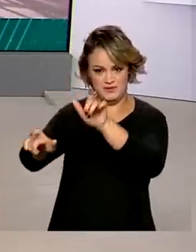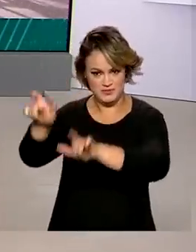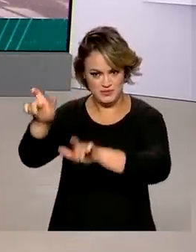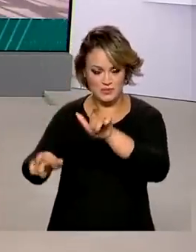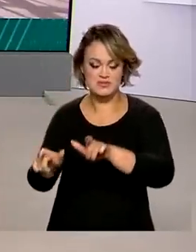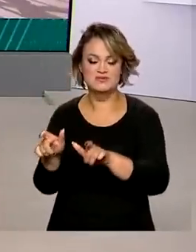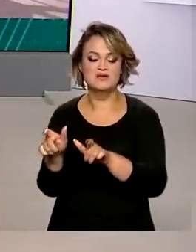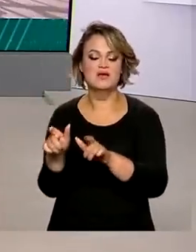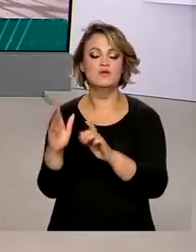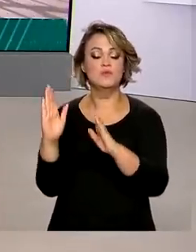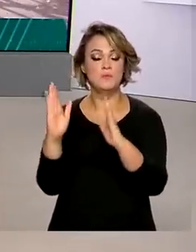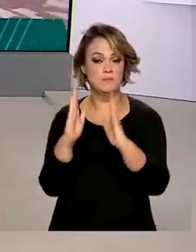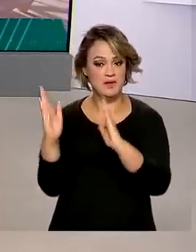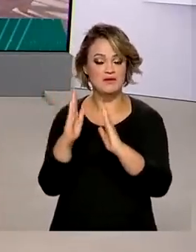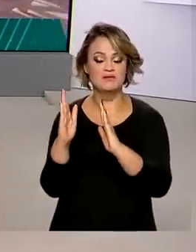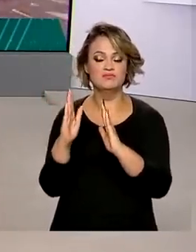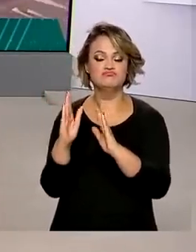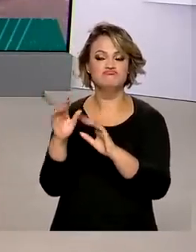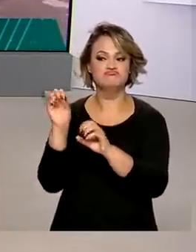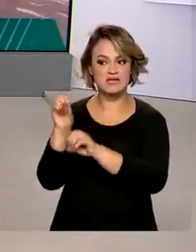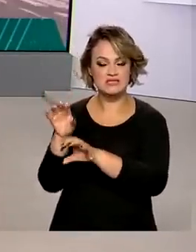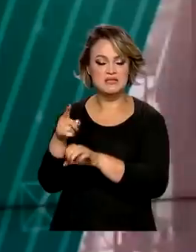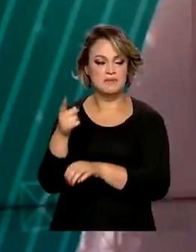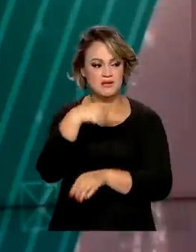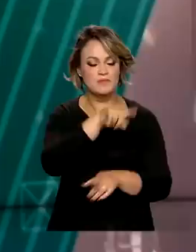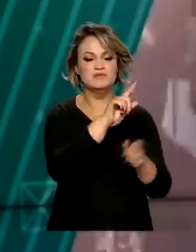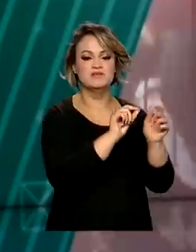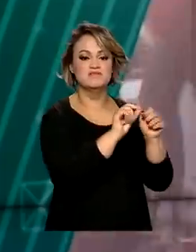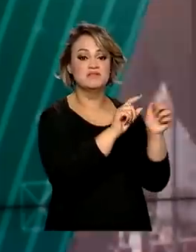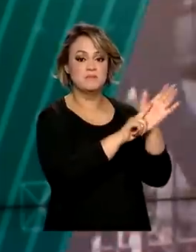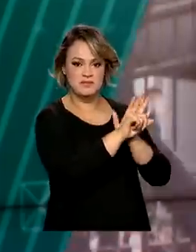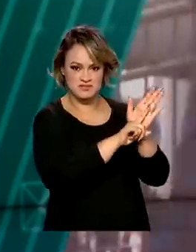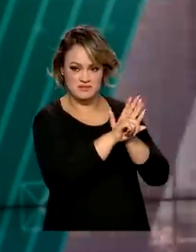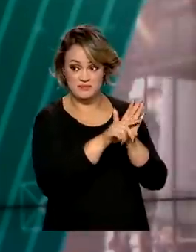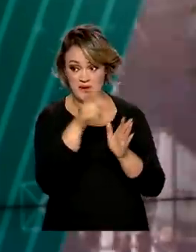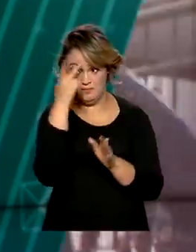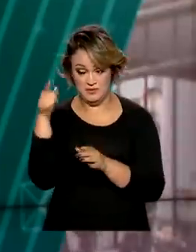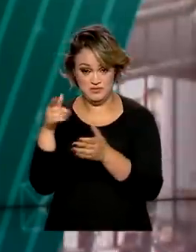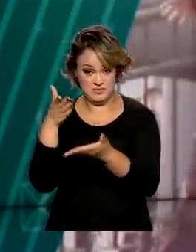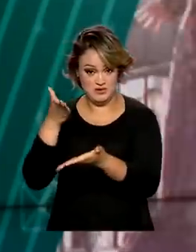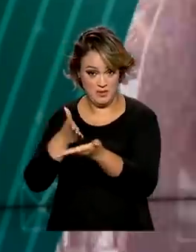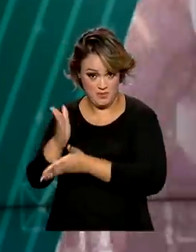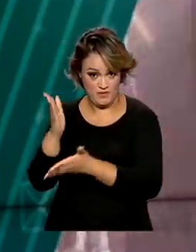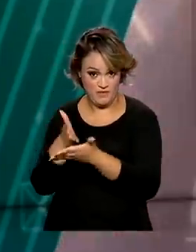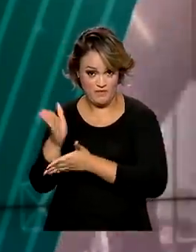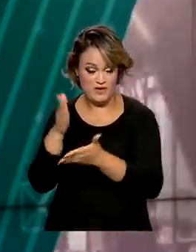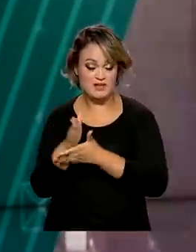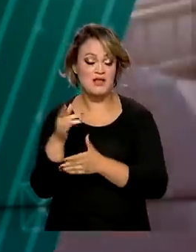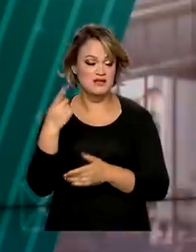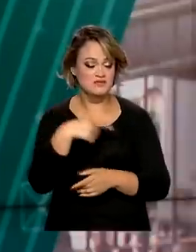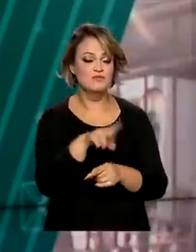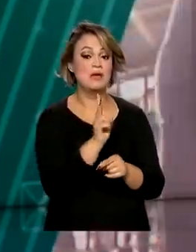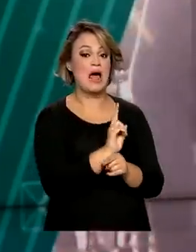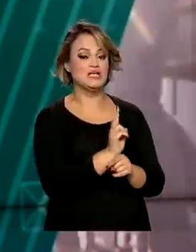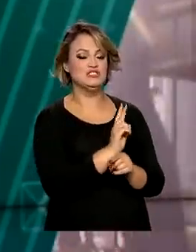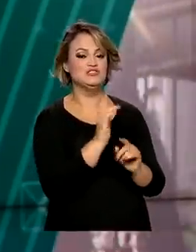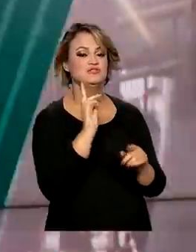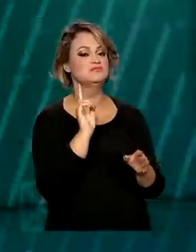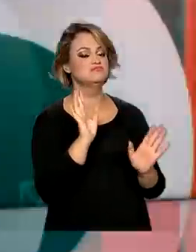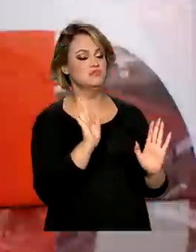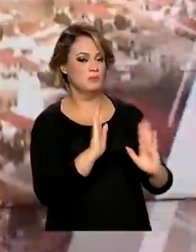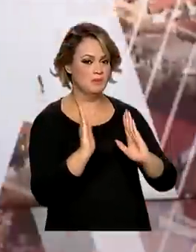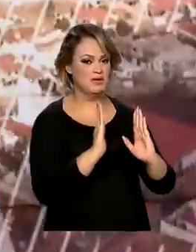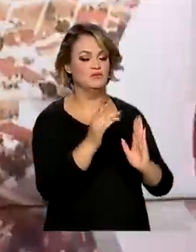na primeira fase da seleção para recenseadores. Quem passar na prova final será agente temporário do Censo 2022,